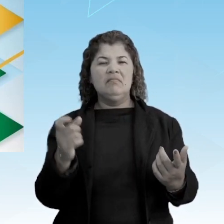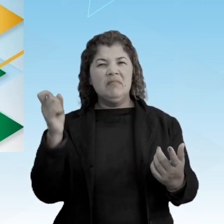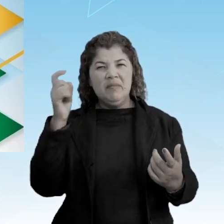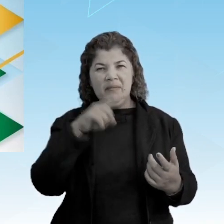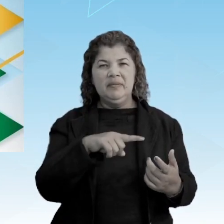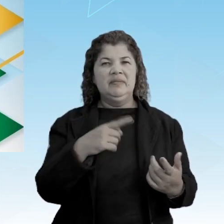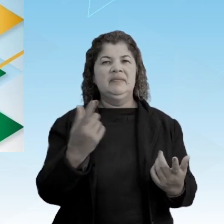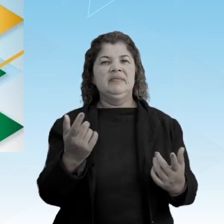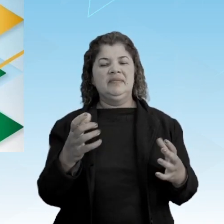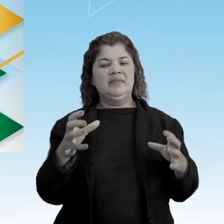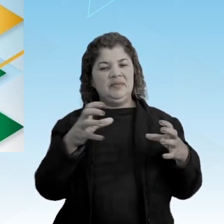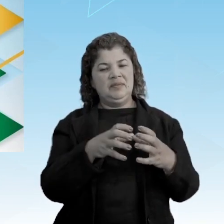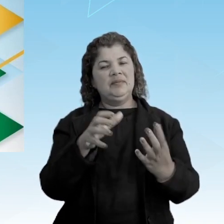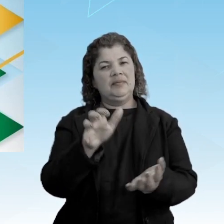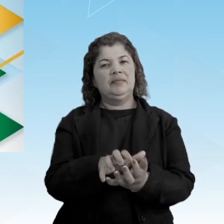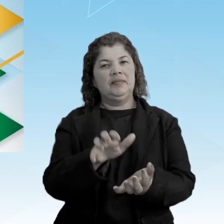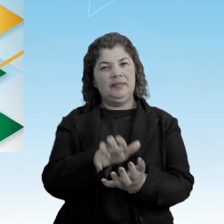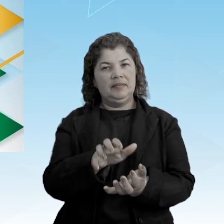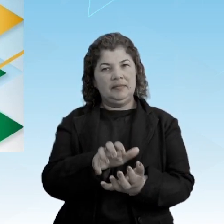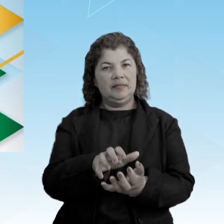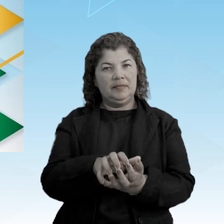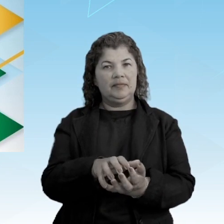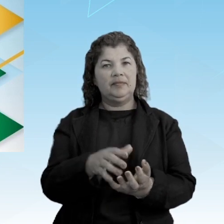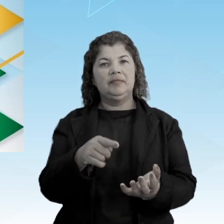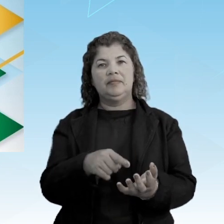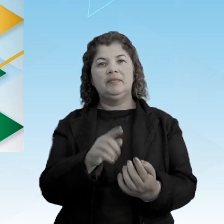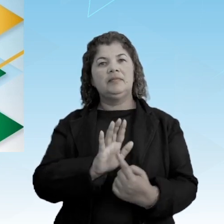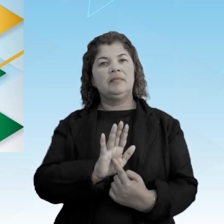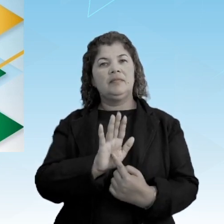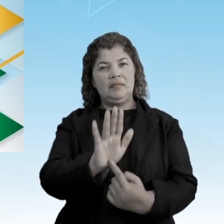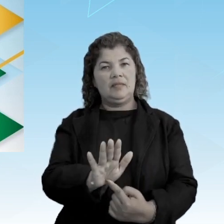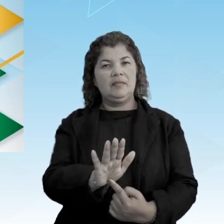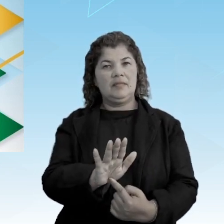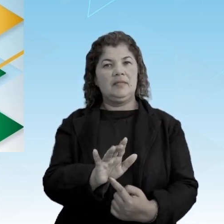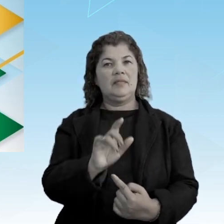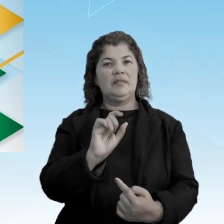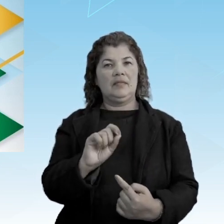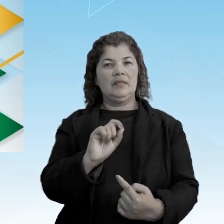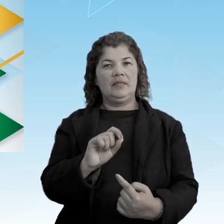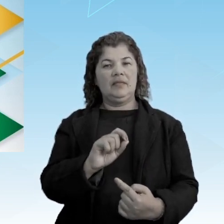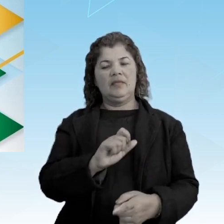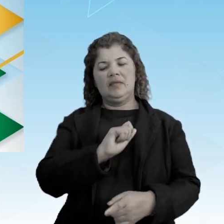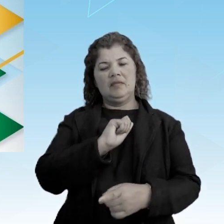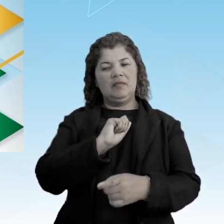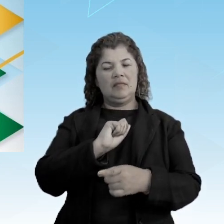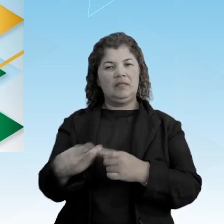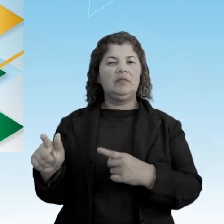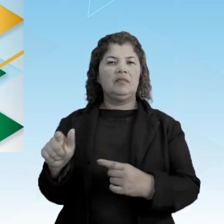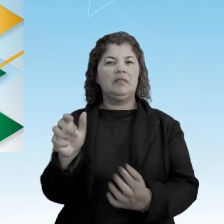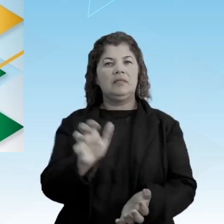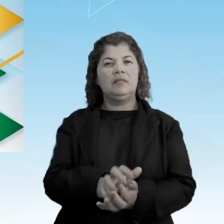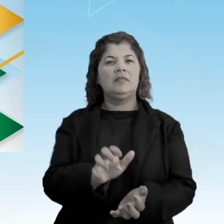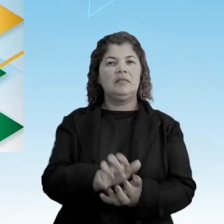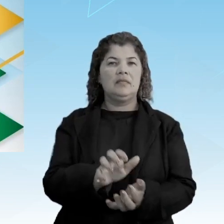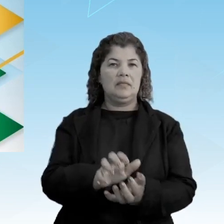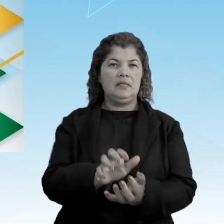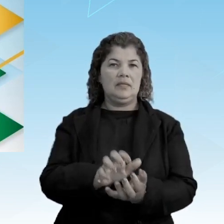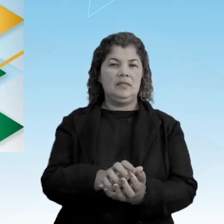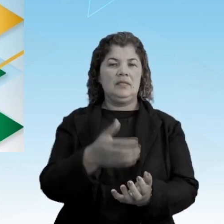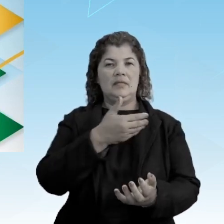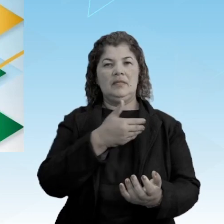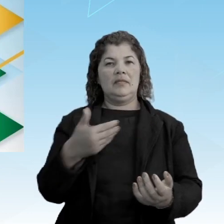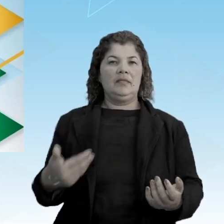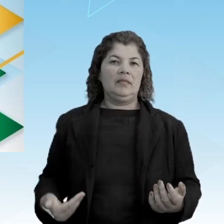pernambicanos, né? Rebelados, expulsaram de Pernambuco, o